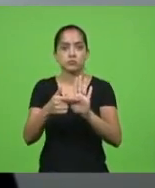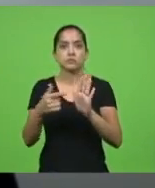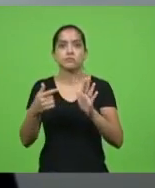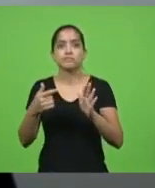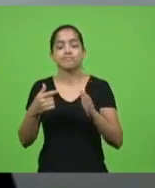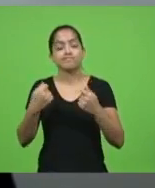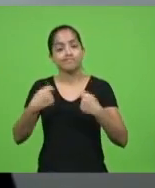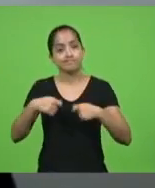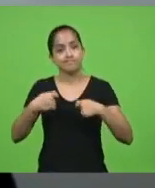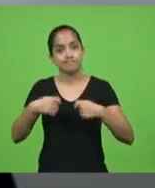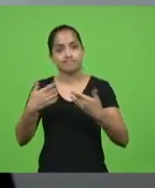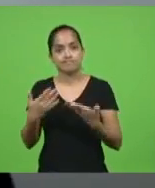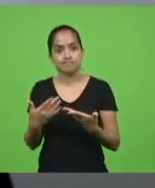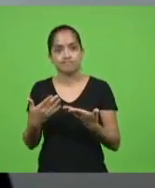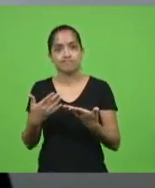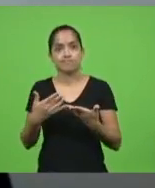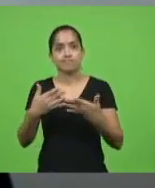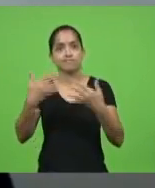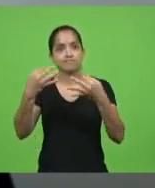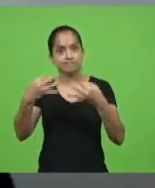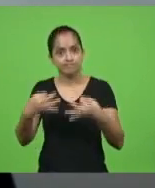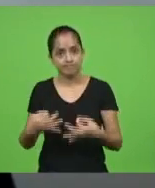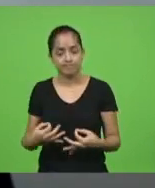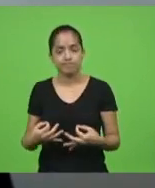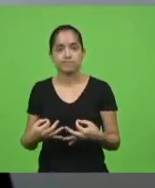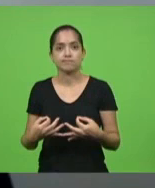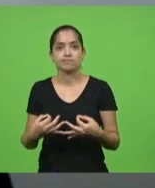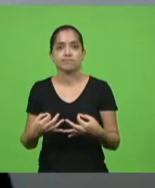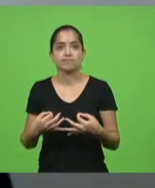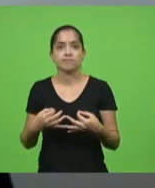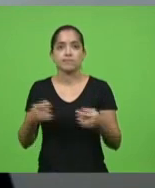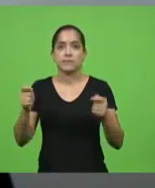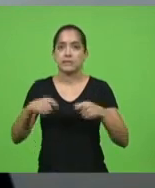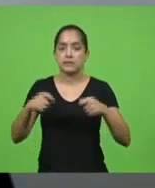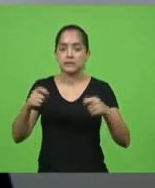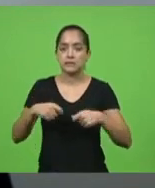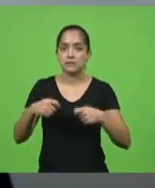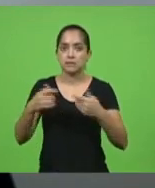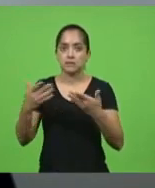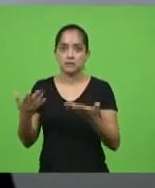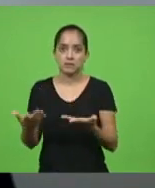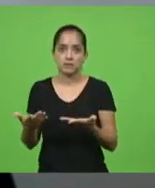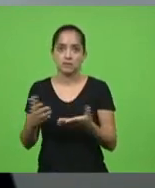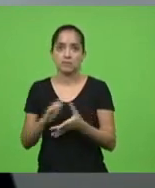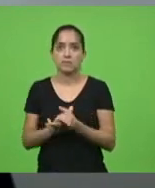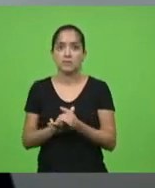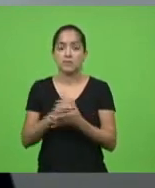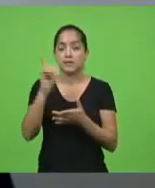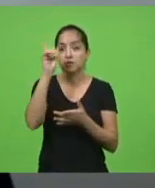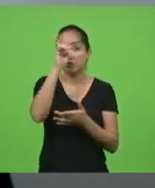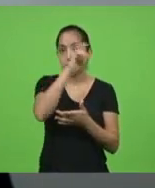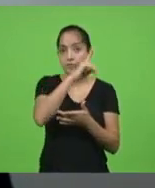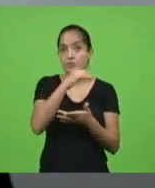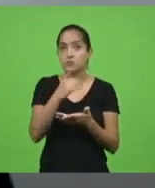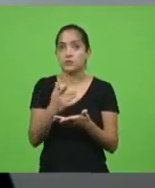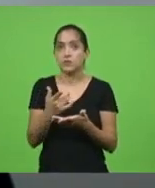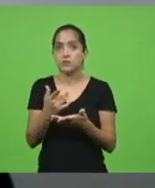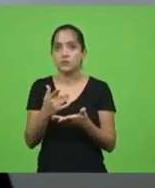da melhor maneira possível então em caso de dificuldade as pessoas vão se